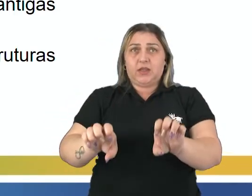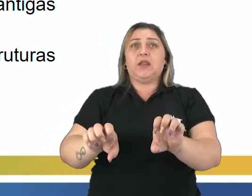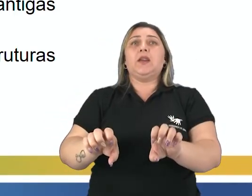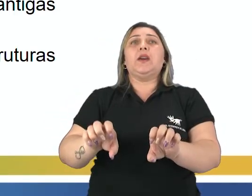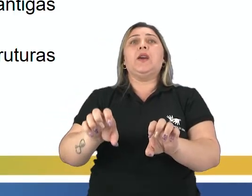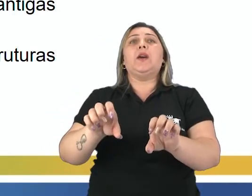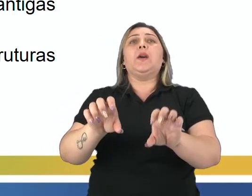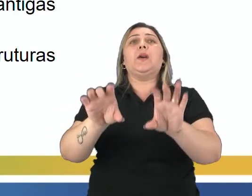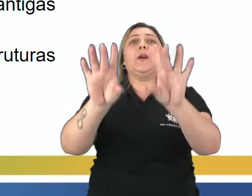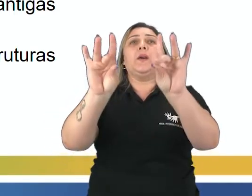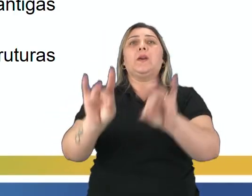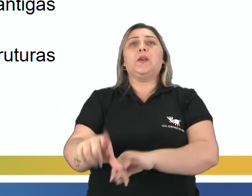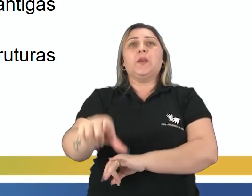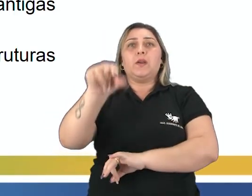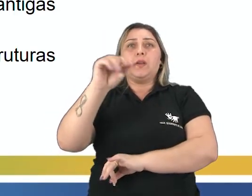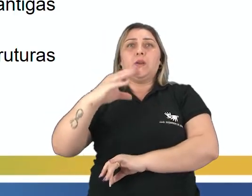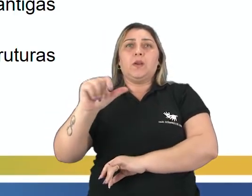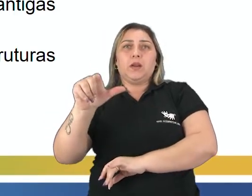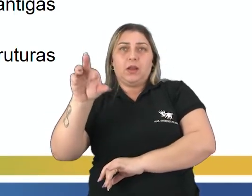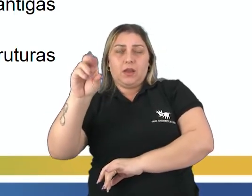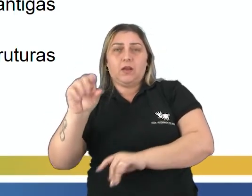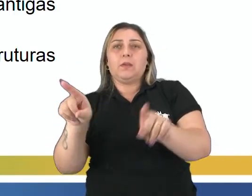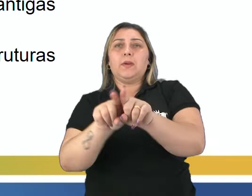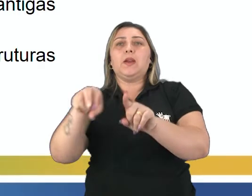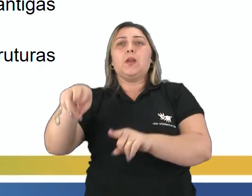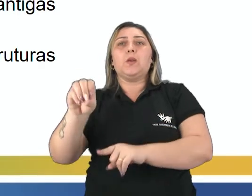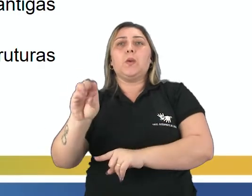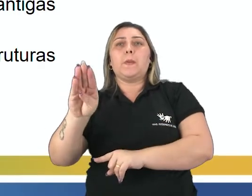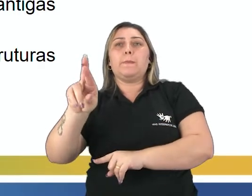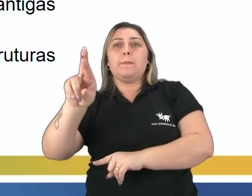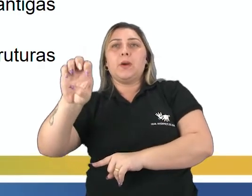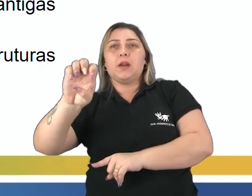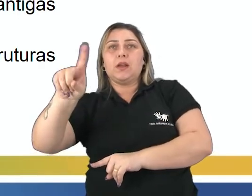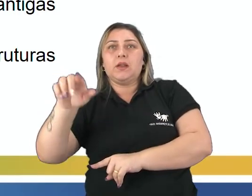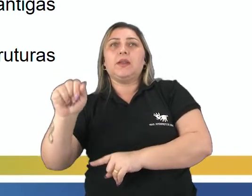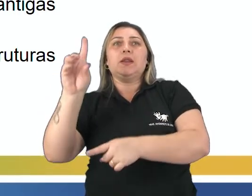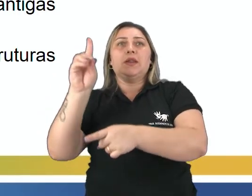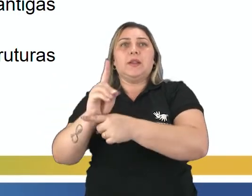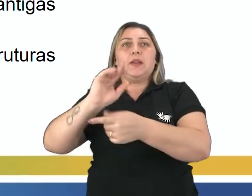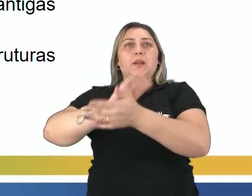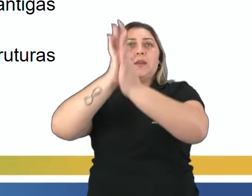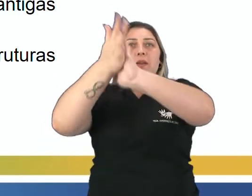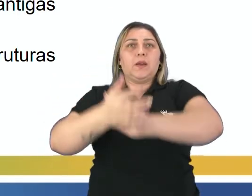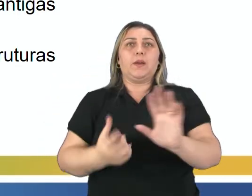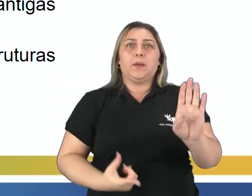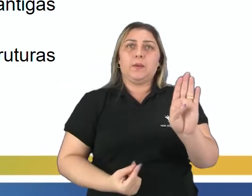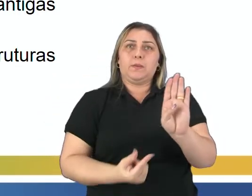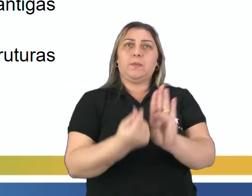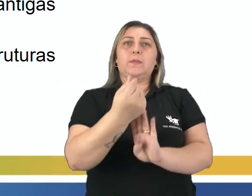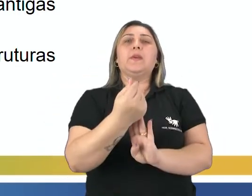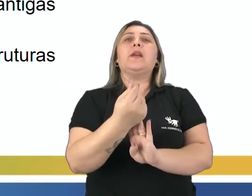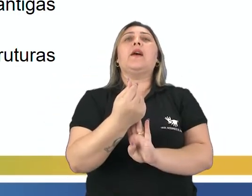estruturas de poder e privilégios do clero e da nobreza, D, destruiu a burguesia do poder,